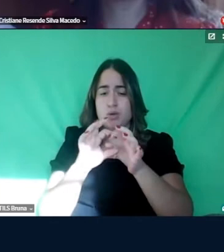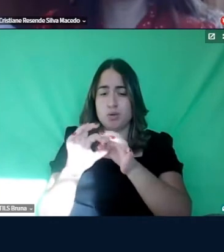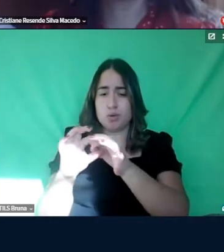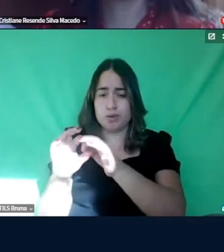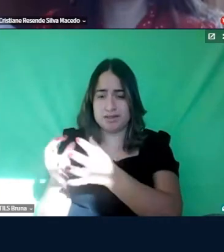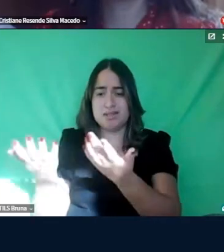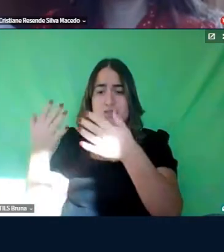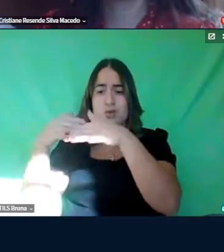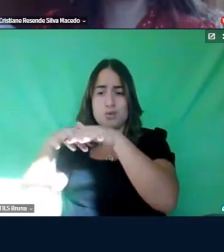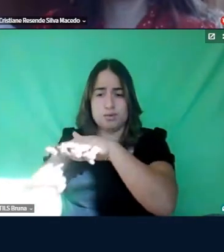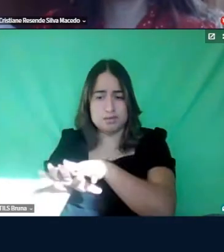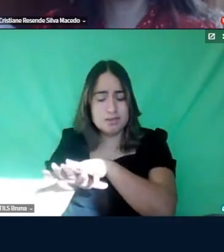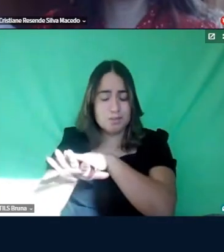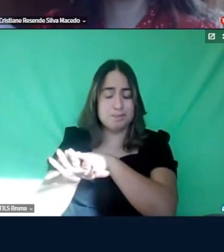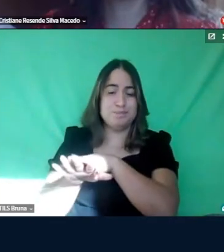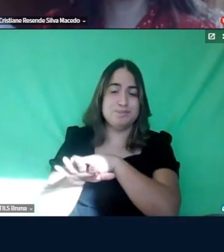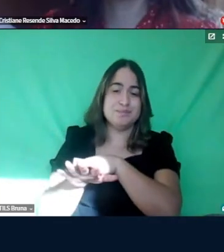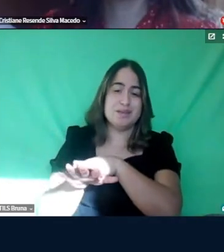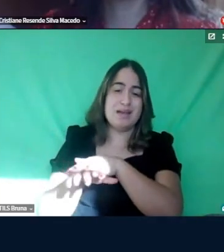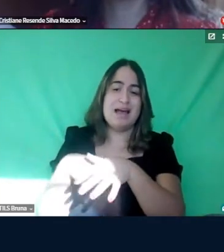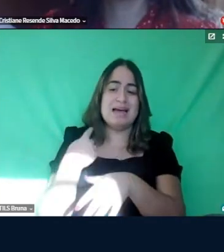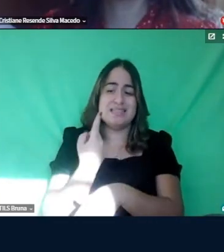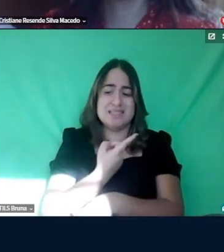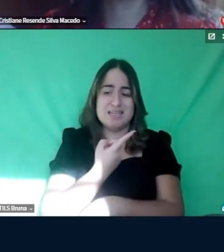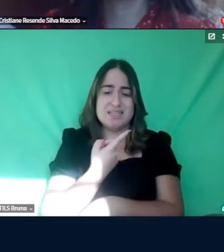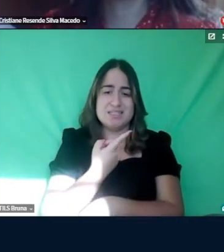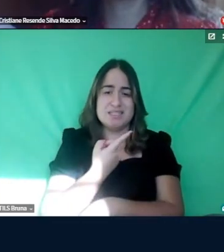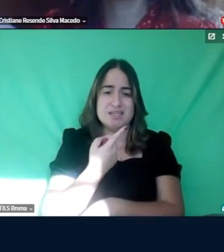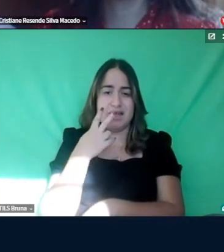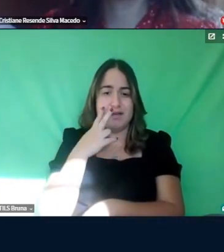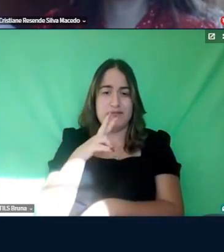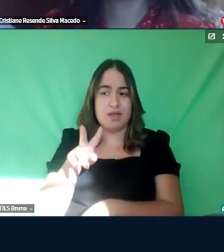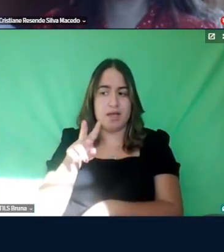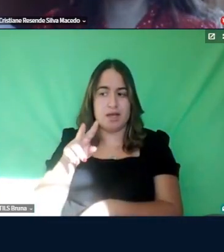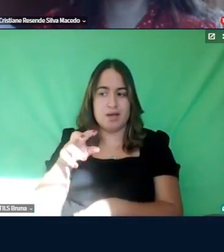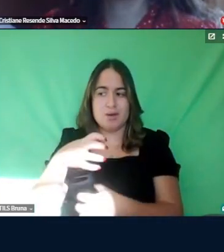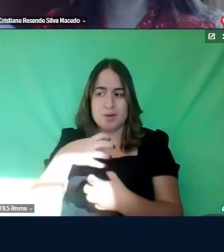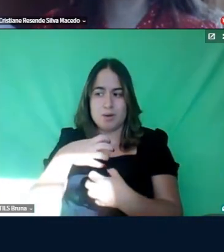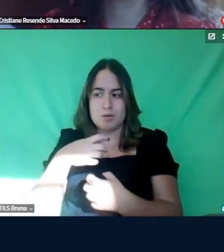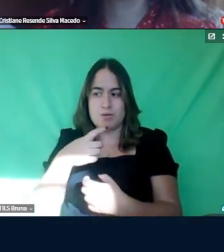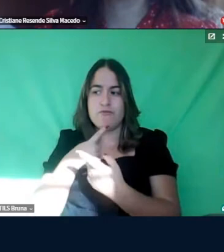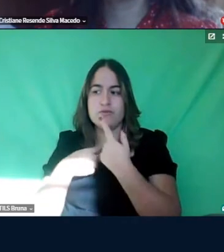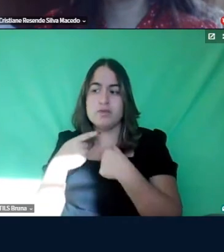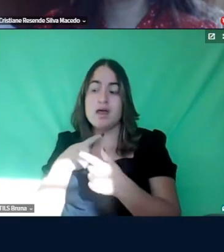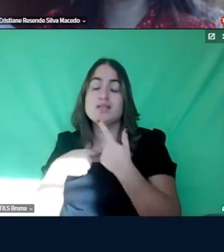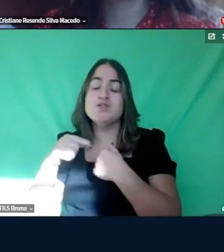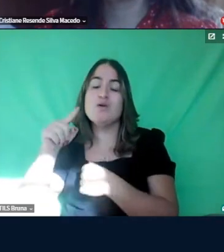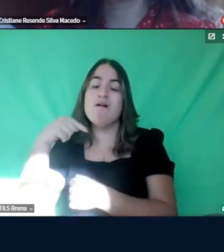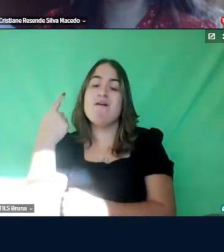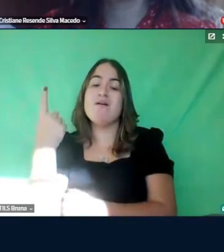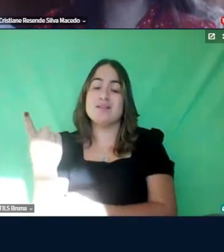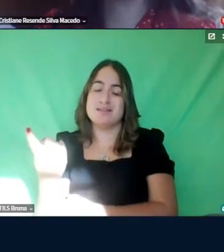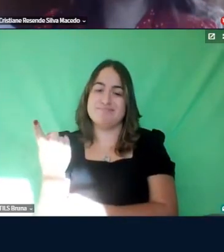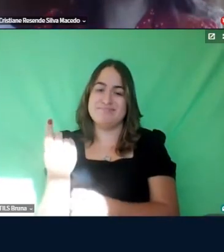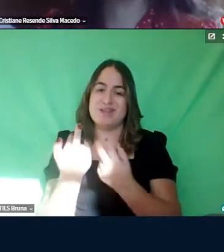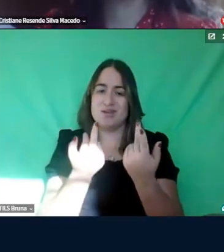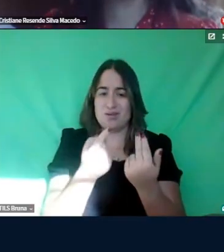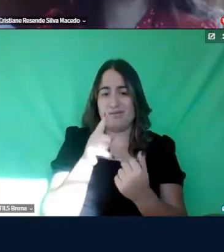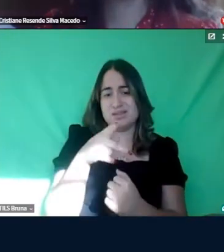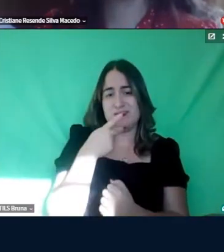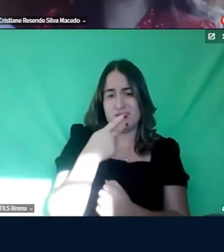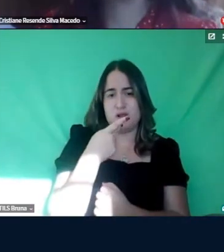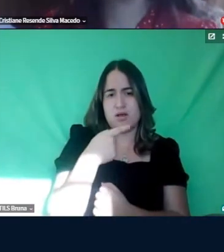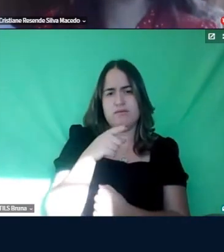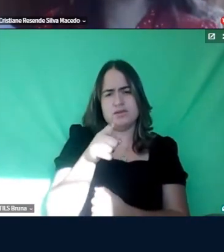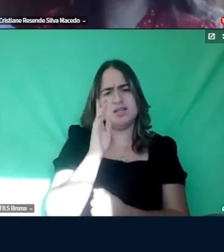inclusão, a gente vem com outras motivações também, né? Como você falou, você já tinha